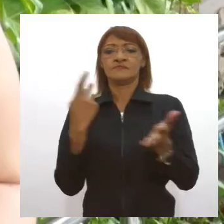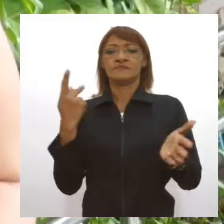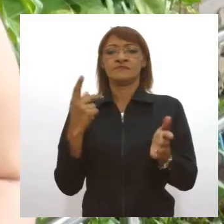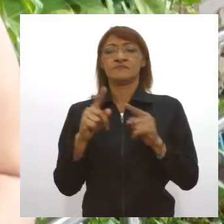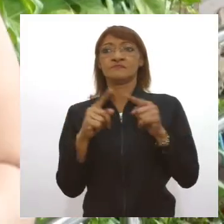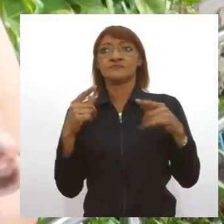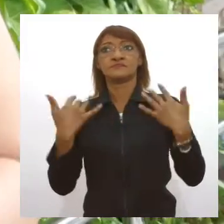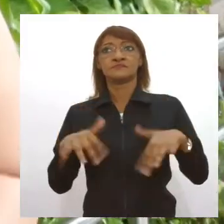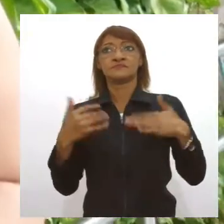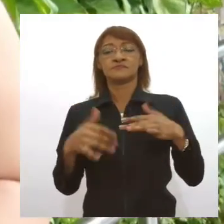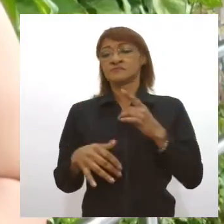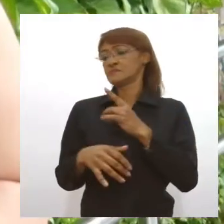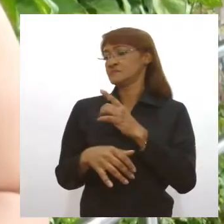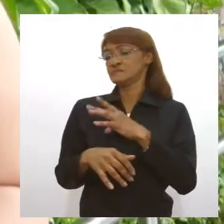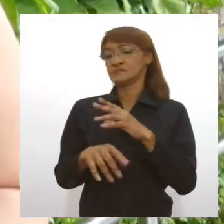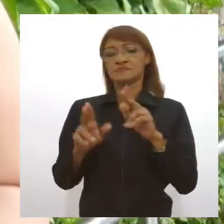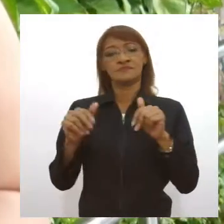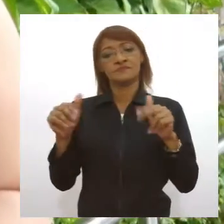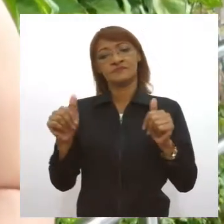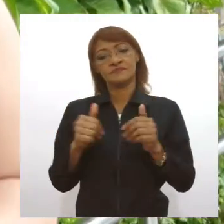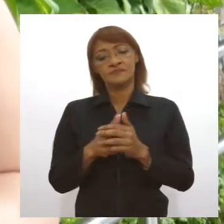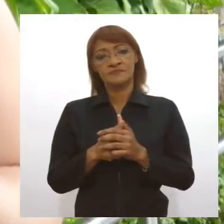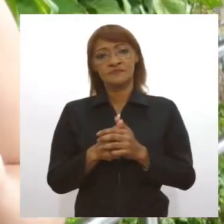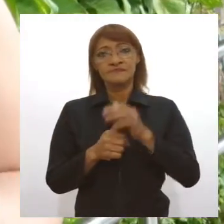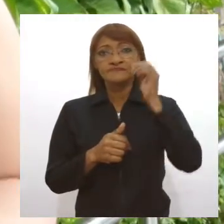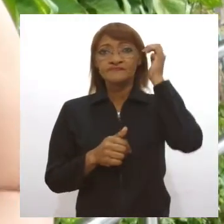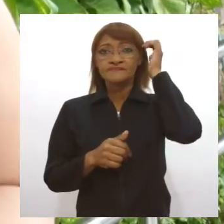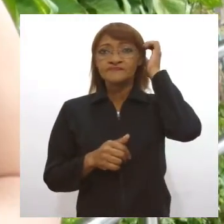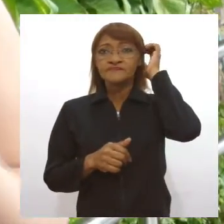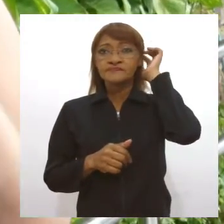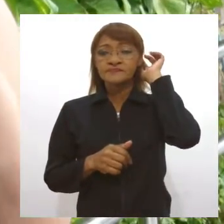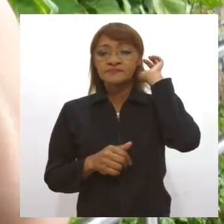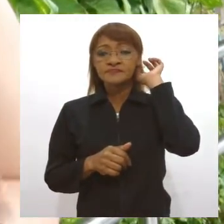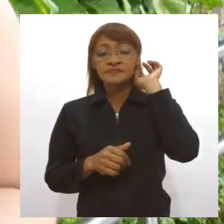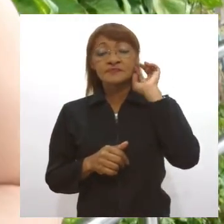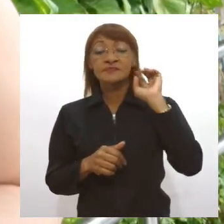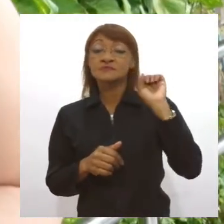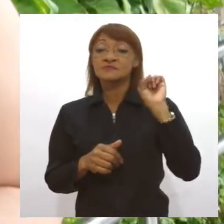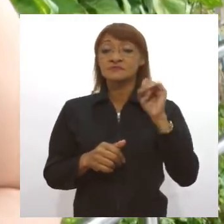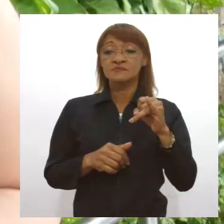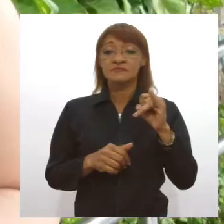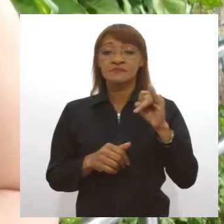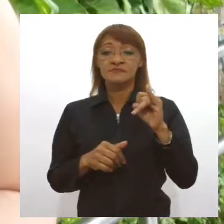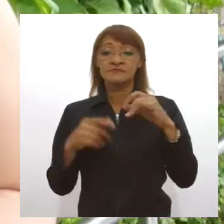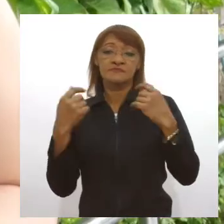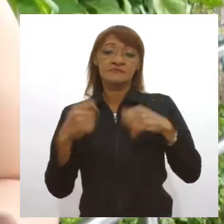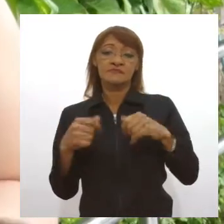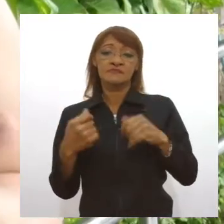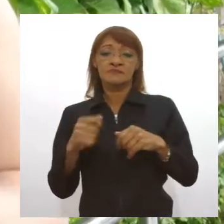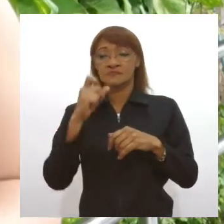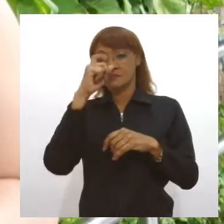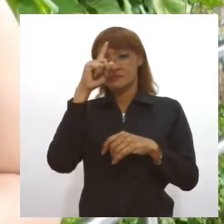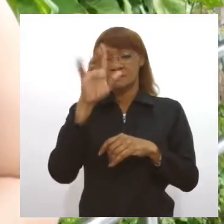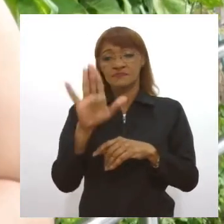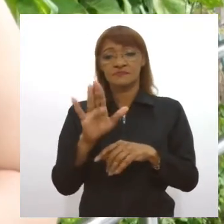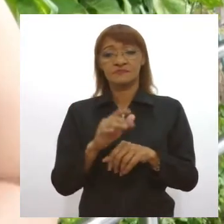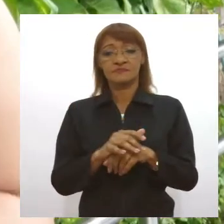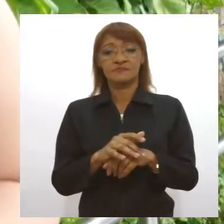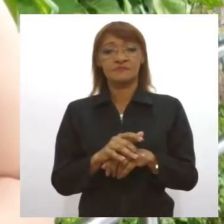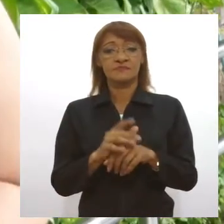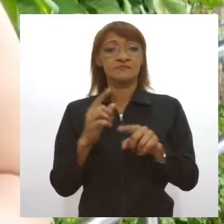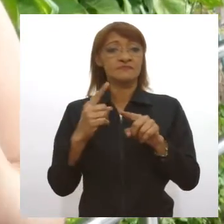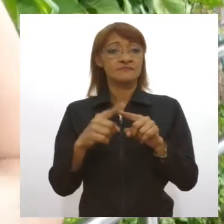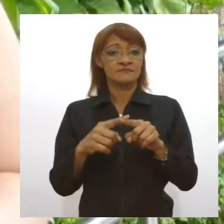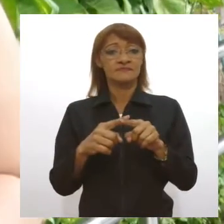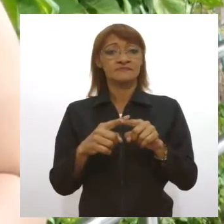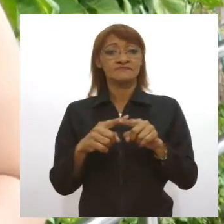esse pânico. O meu medo realmente era se eu precisasse dos hospitais. Porque só quem vive a realidade de